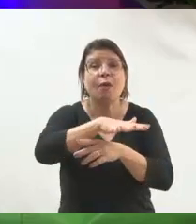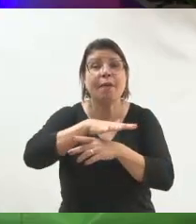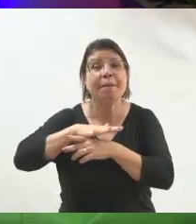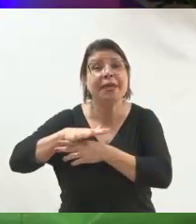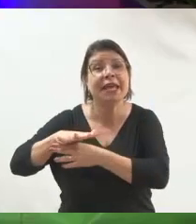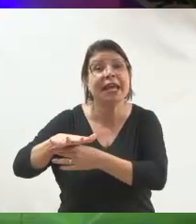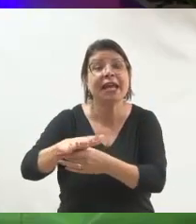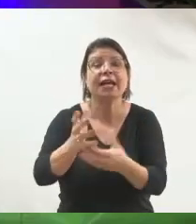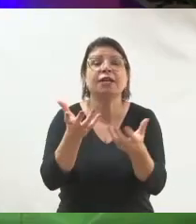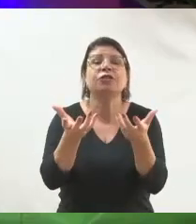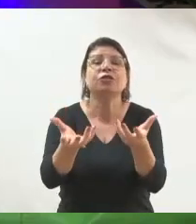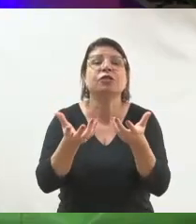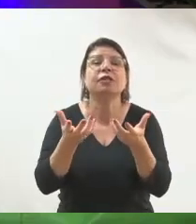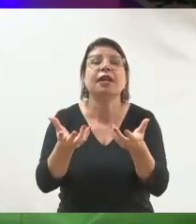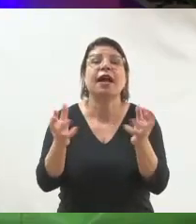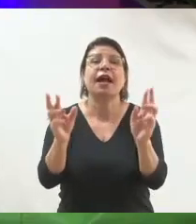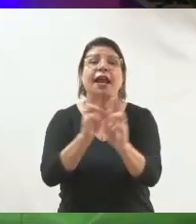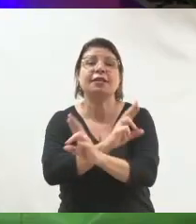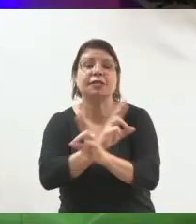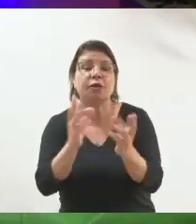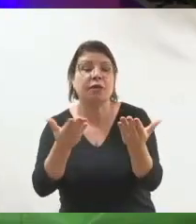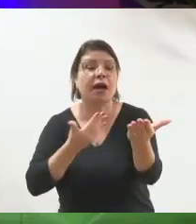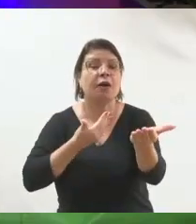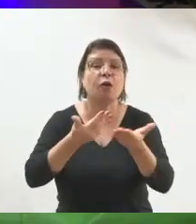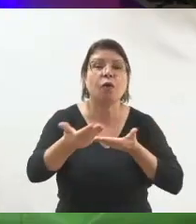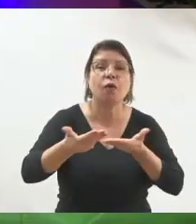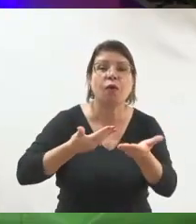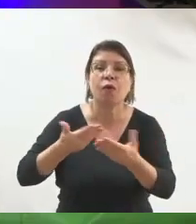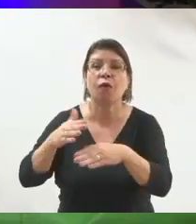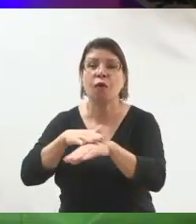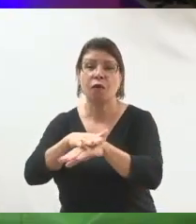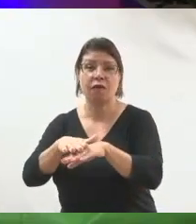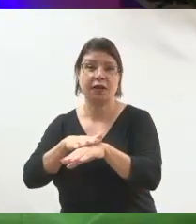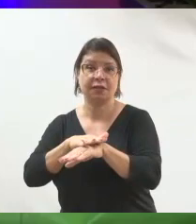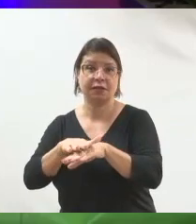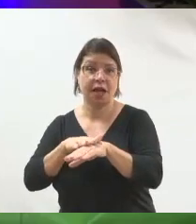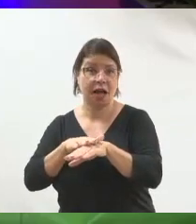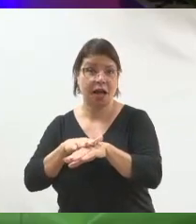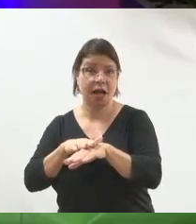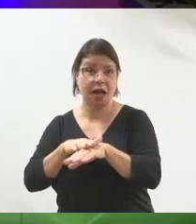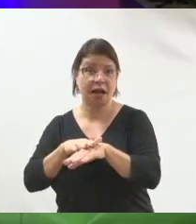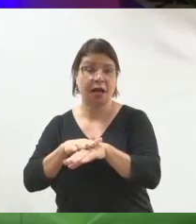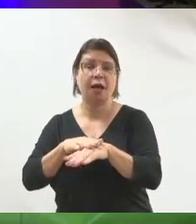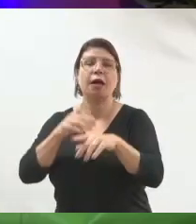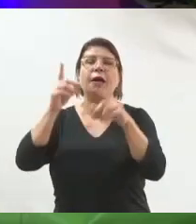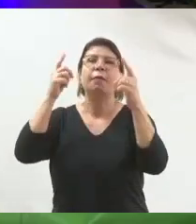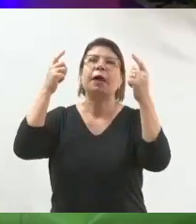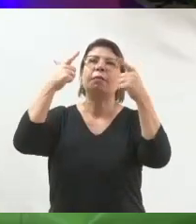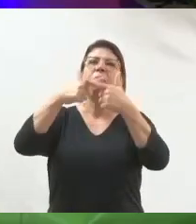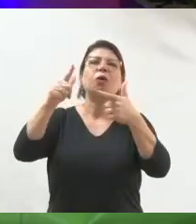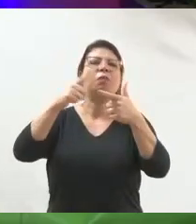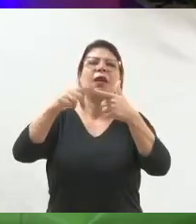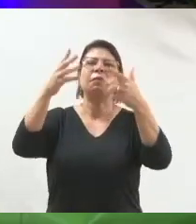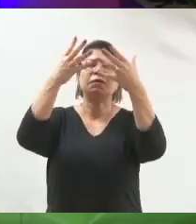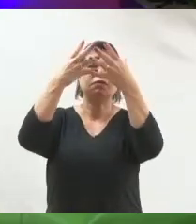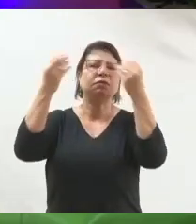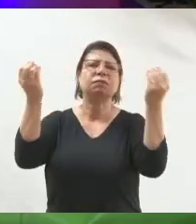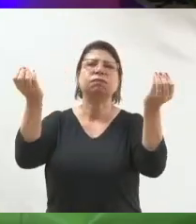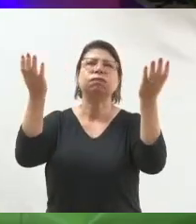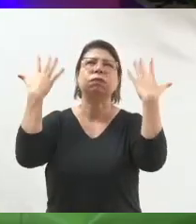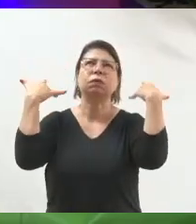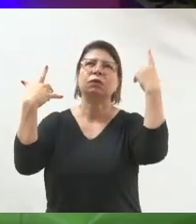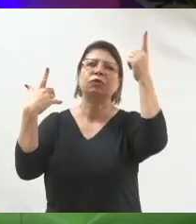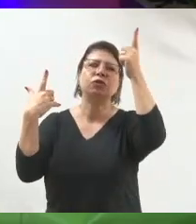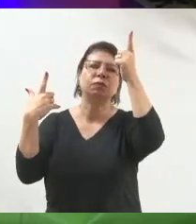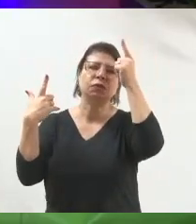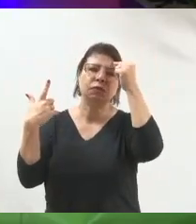as pessoas querem para se relacionar, é um ambiente em as pessoas estão lá para esfriar a cabeça, para passar o tempo. Não é um